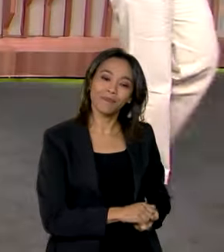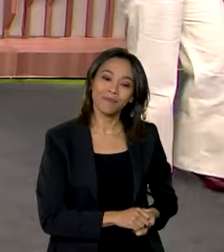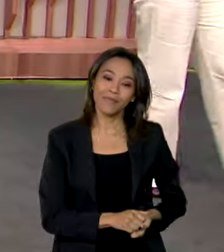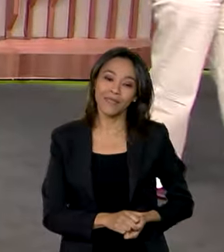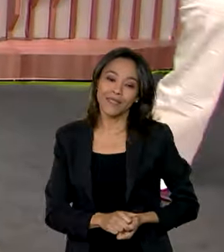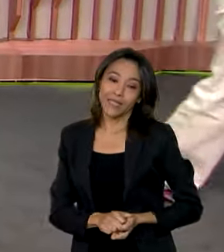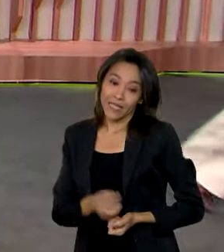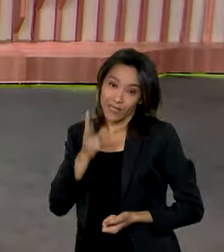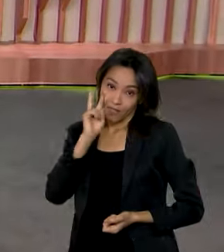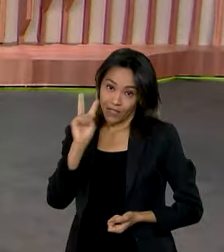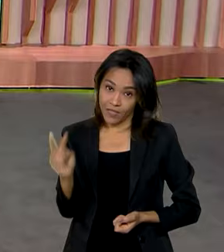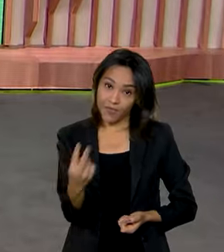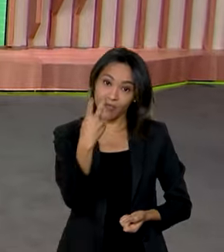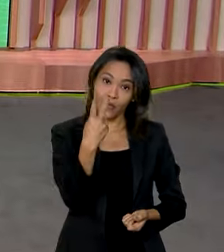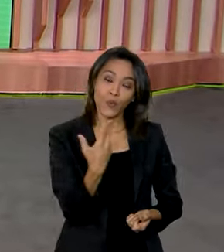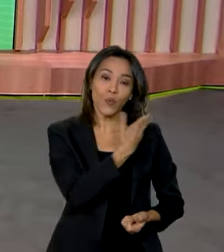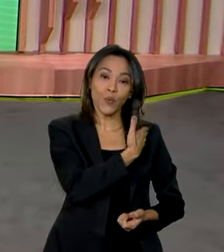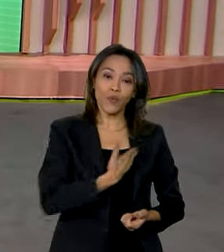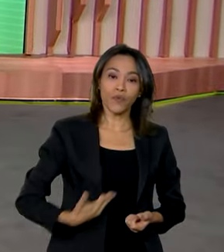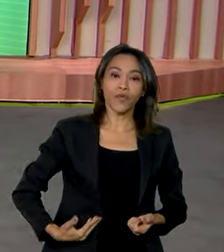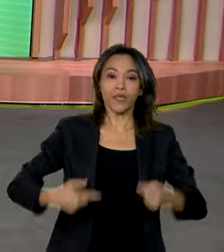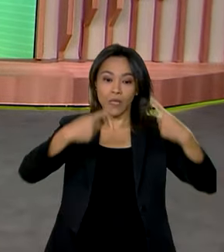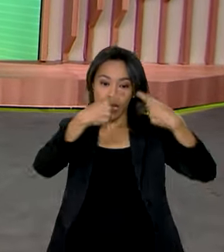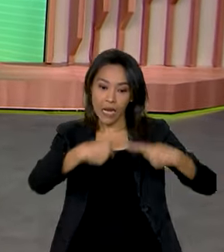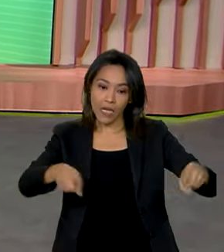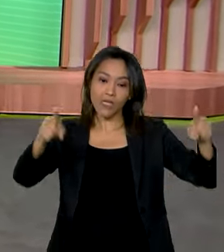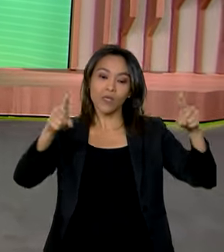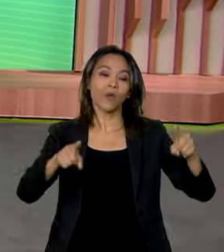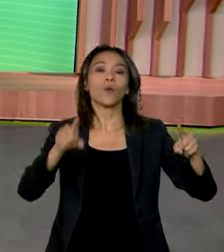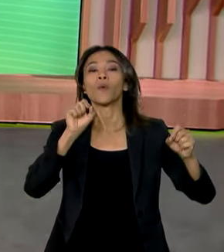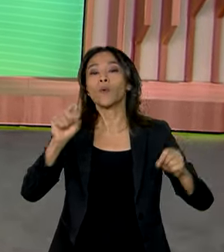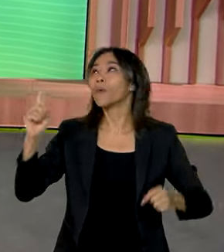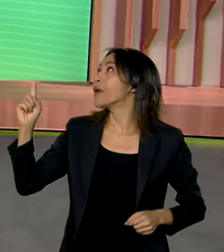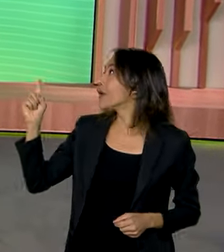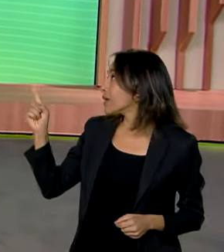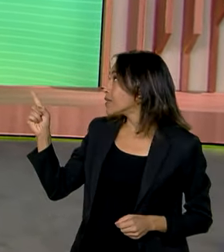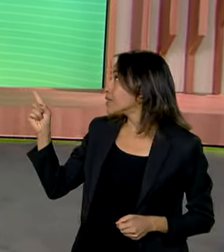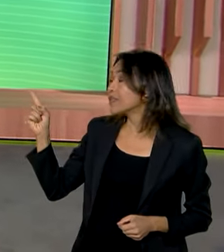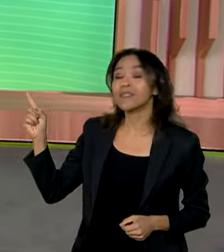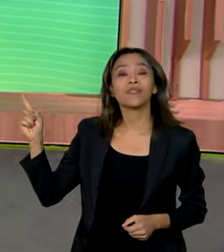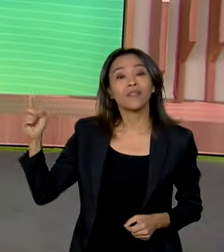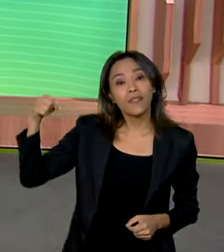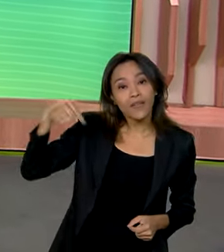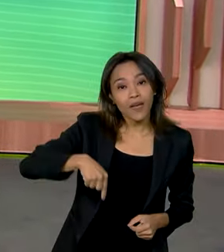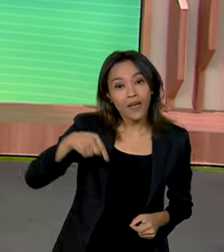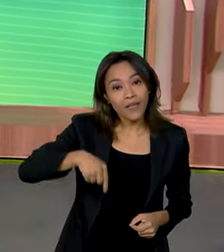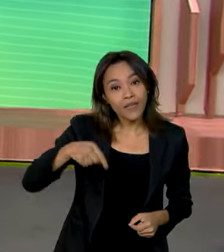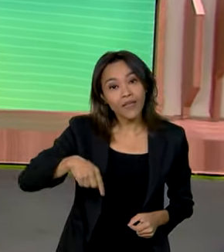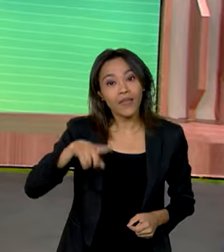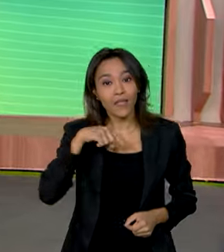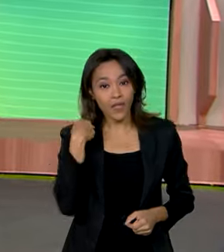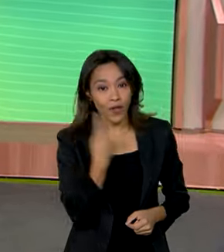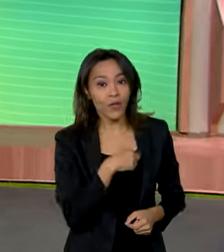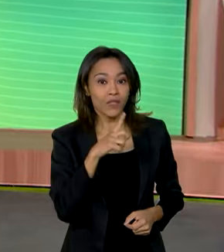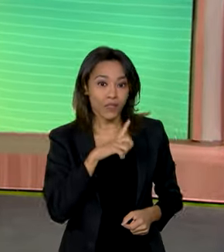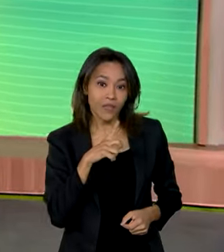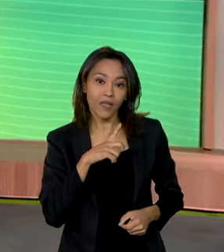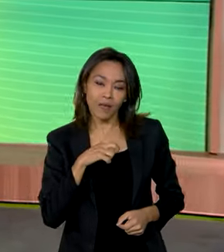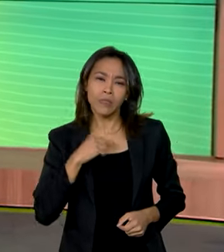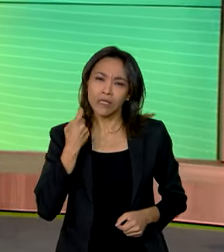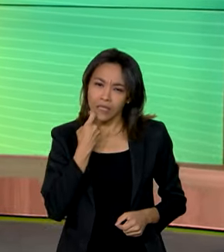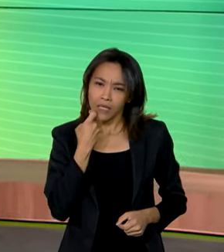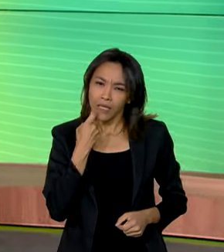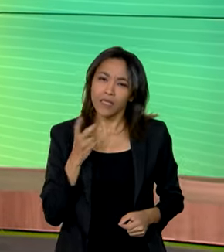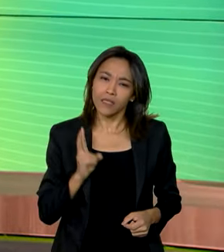aqui o ministro falando, o governo lançou essa campanha Fé no Brasil. E aqui no Brasil em Dia nós temos um quadro toda